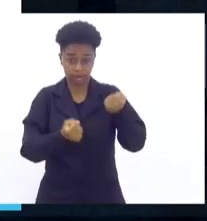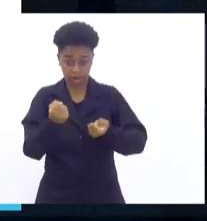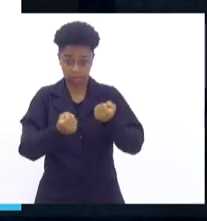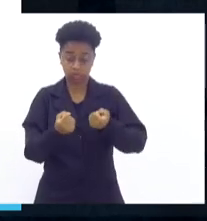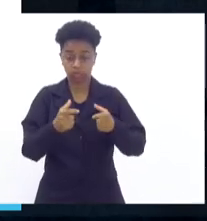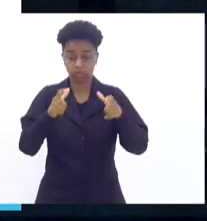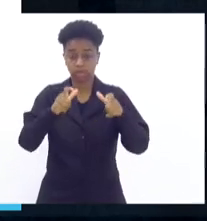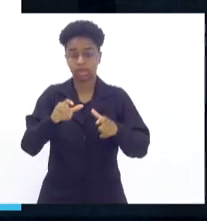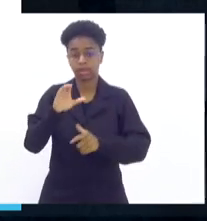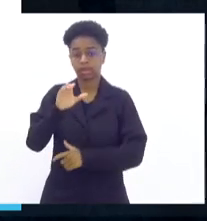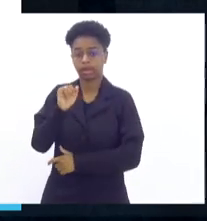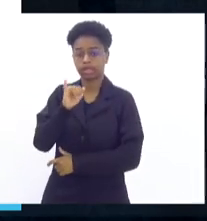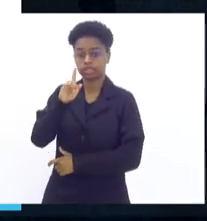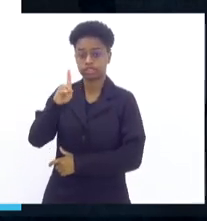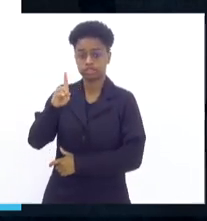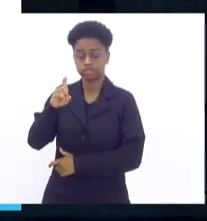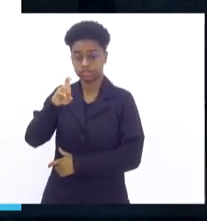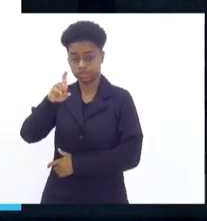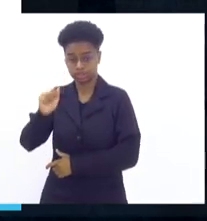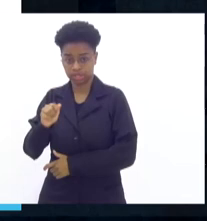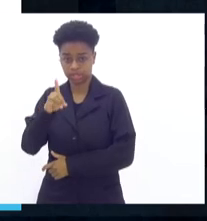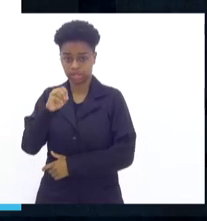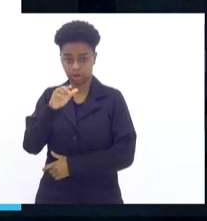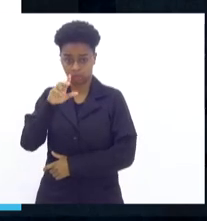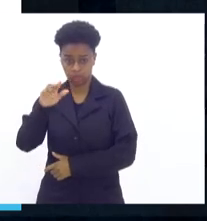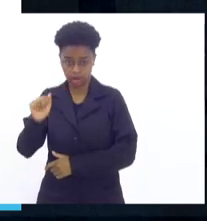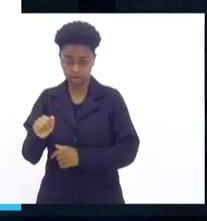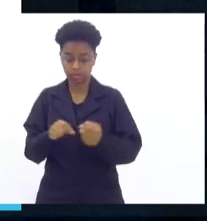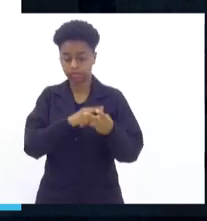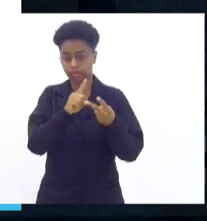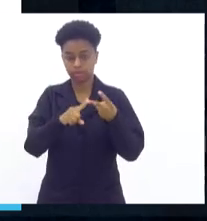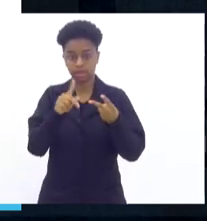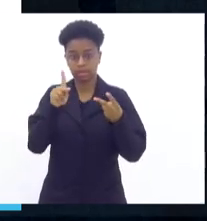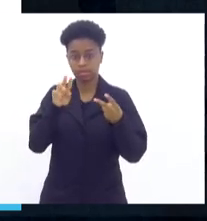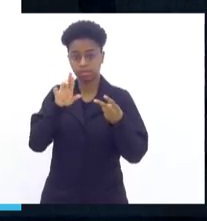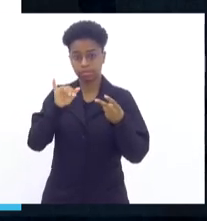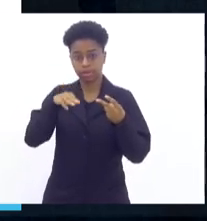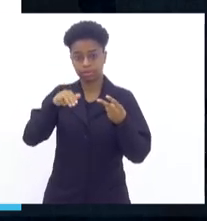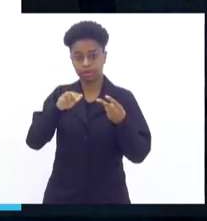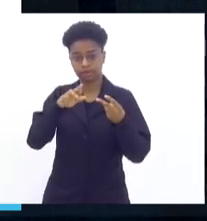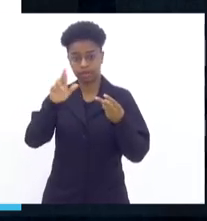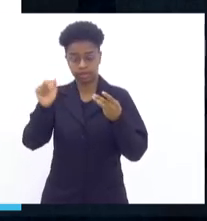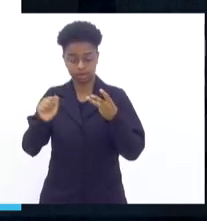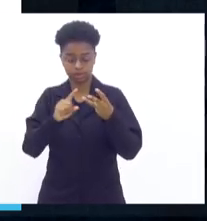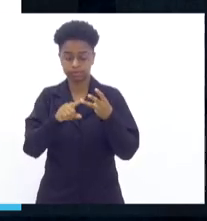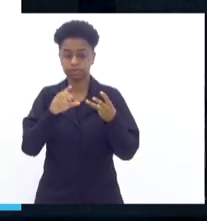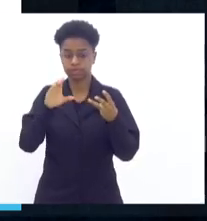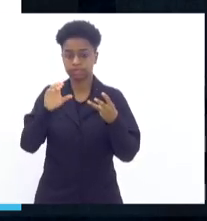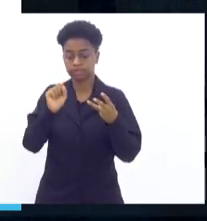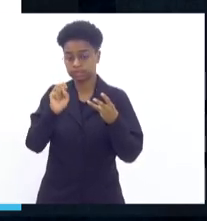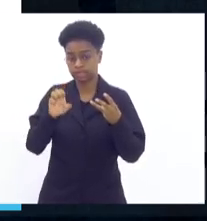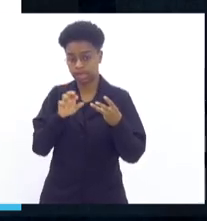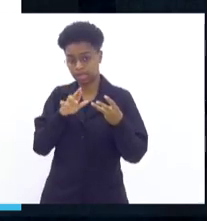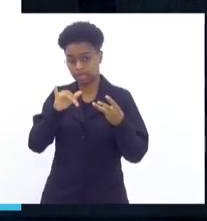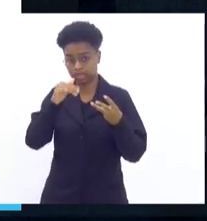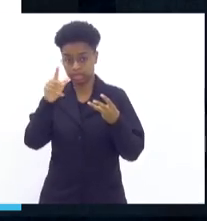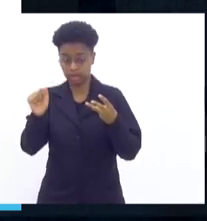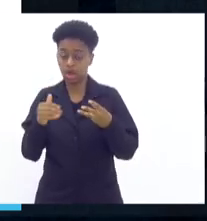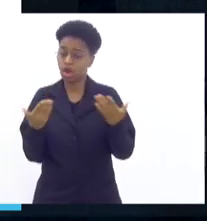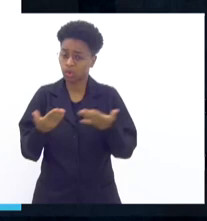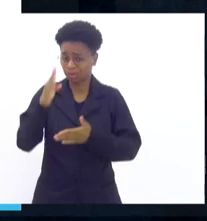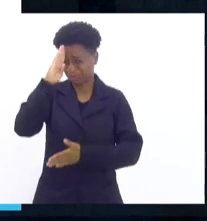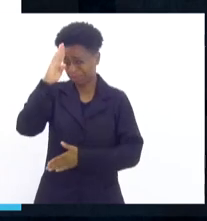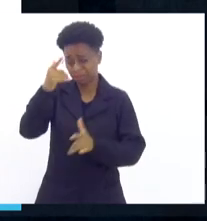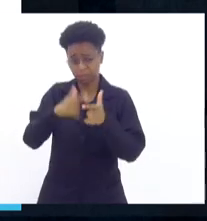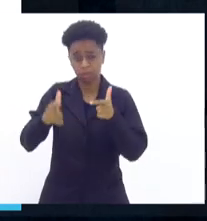'Água, uma na Primavera e uma na Serrinha, que talvez é o maior nosso calcanhar de aqueles hoje, essa quadrilha oriunda